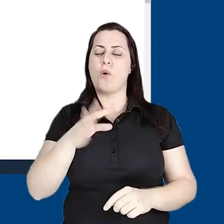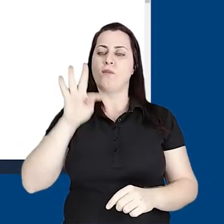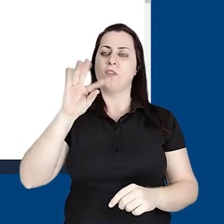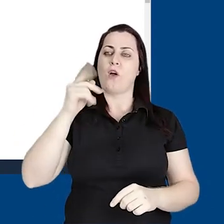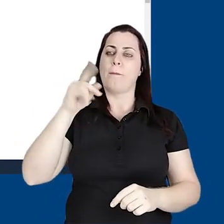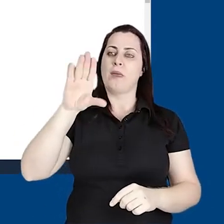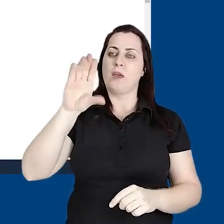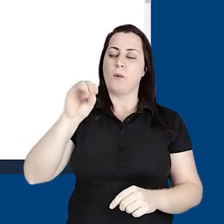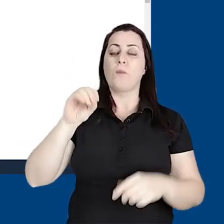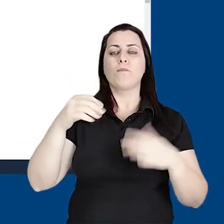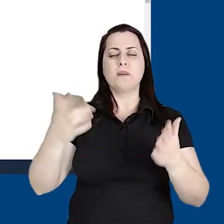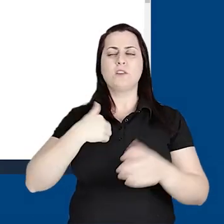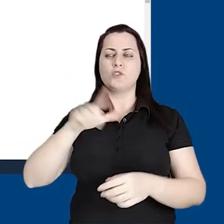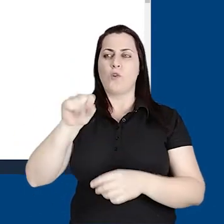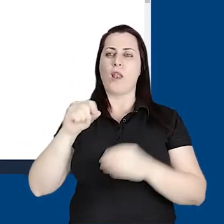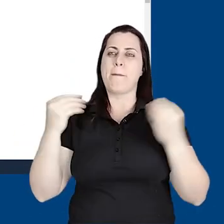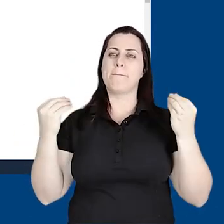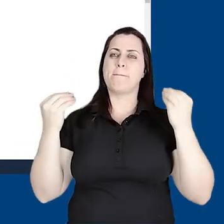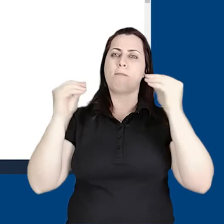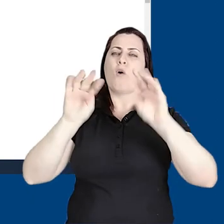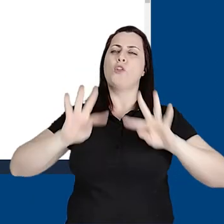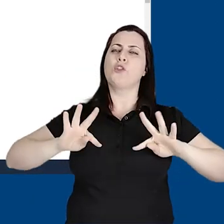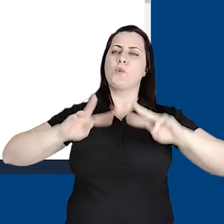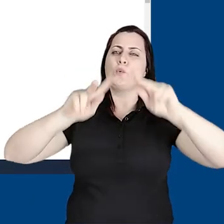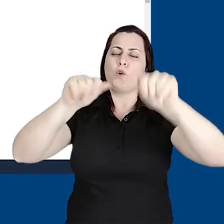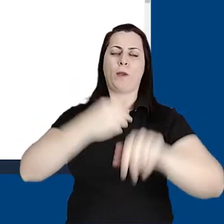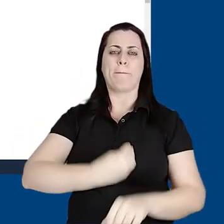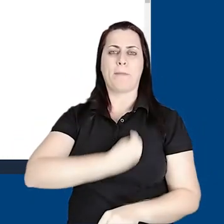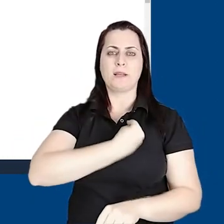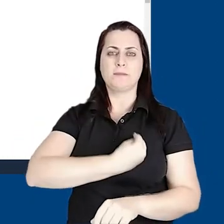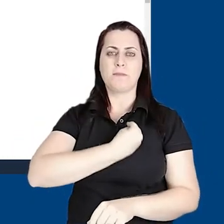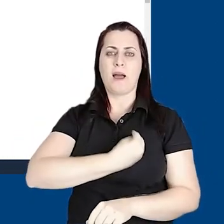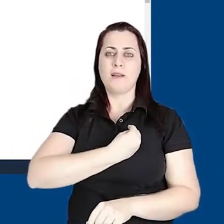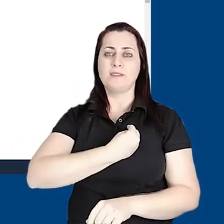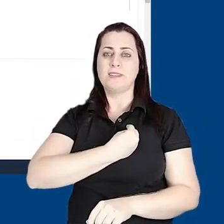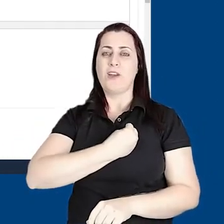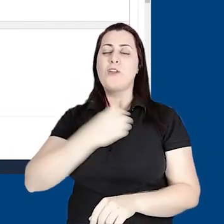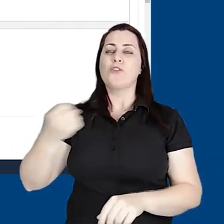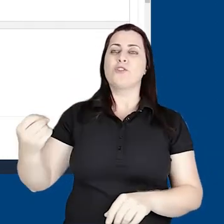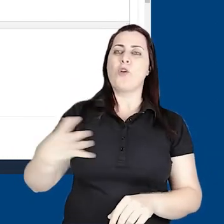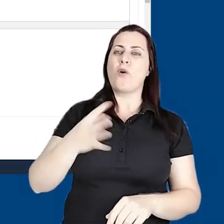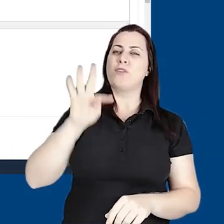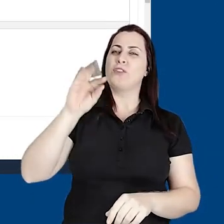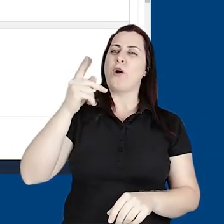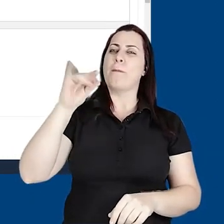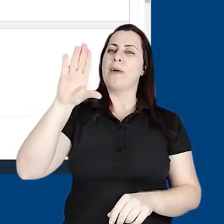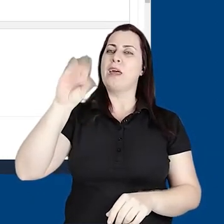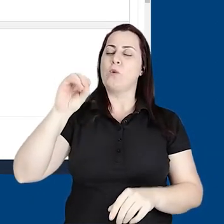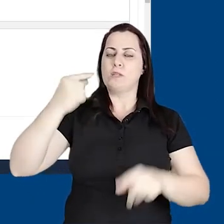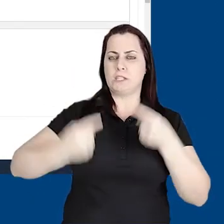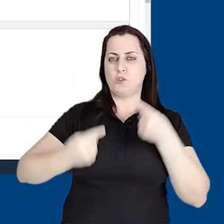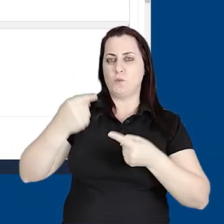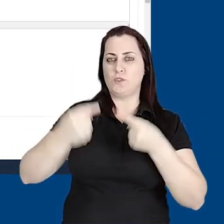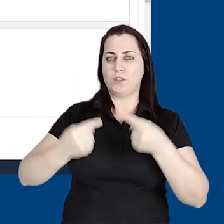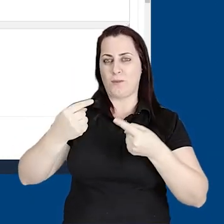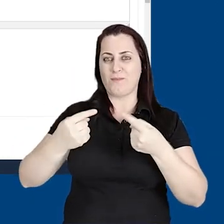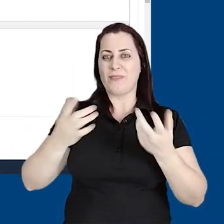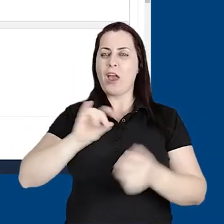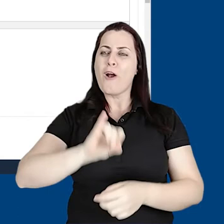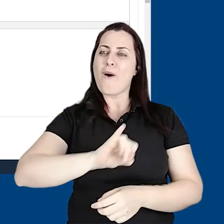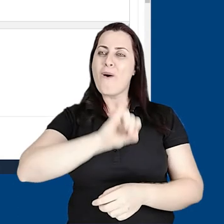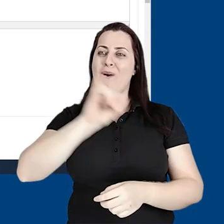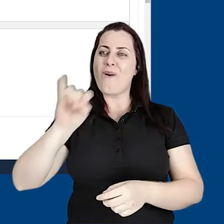meu novo tópico. Vou escolher postar para todos os participantes, e vou acrescentar um novo tópico de discussão. Olá